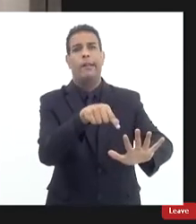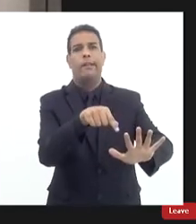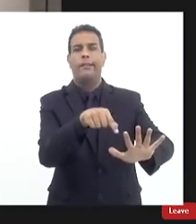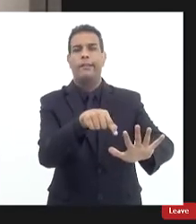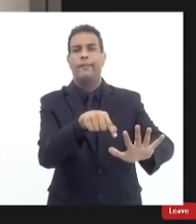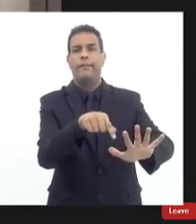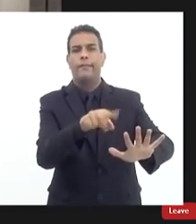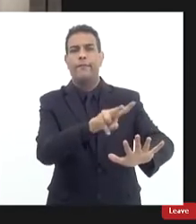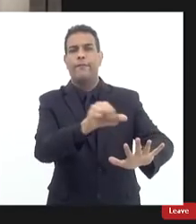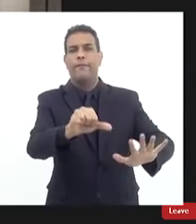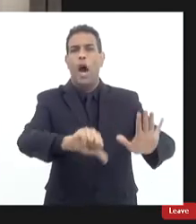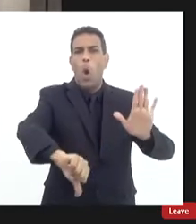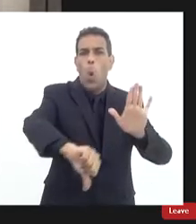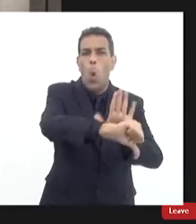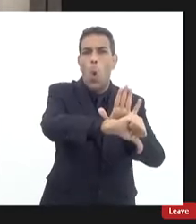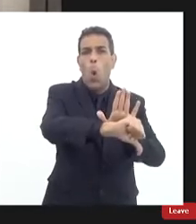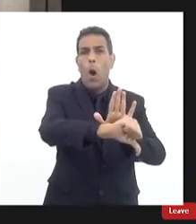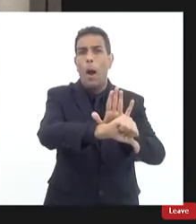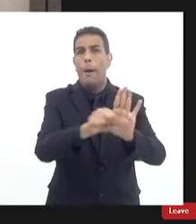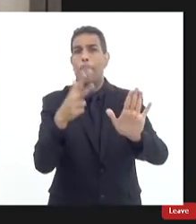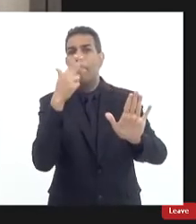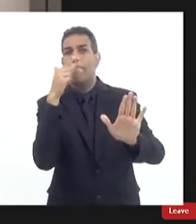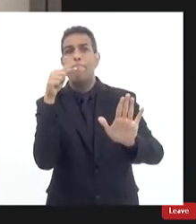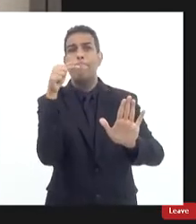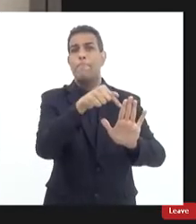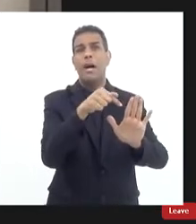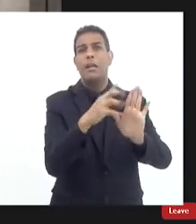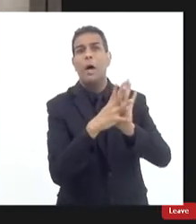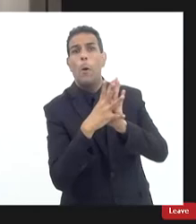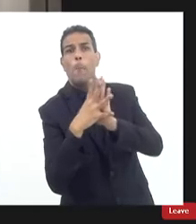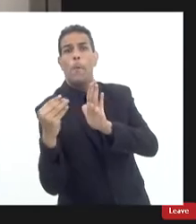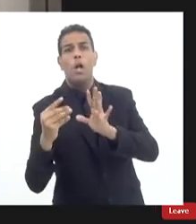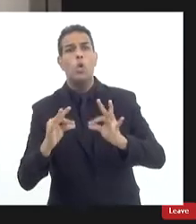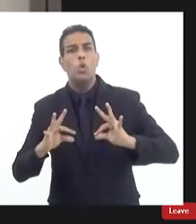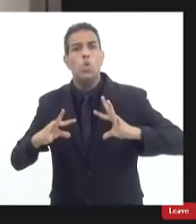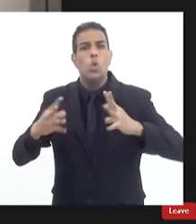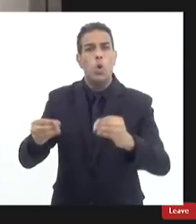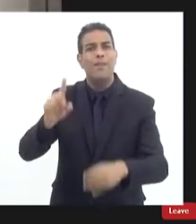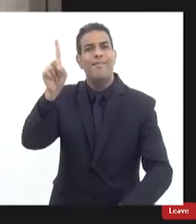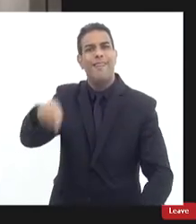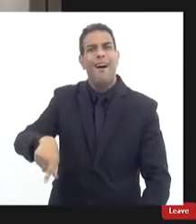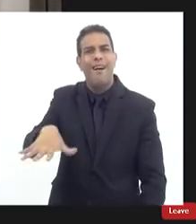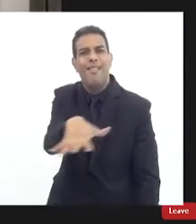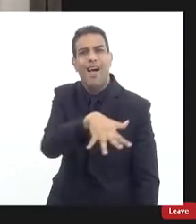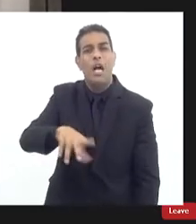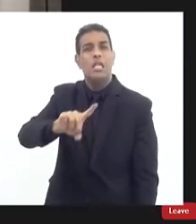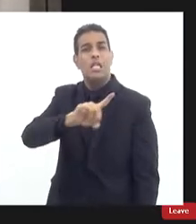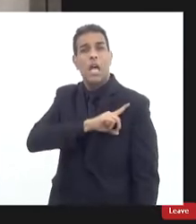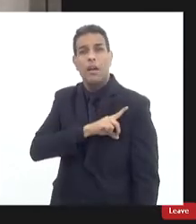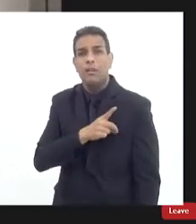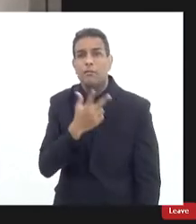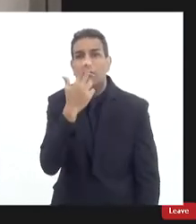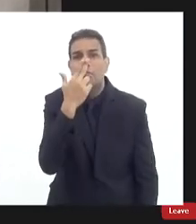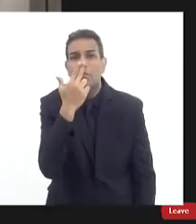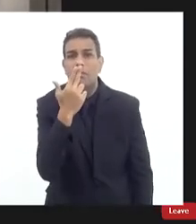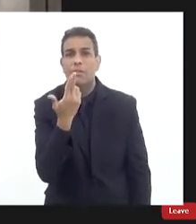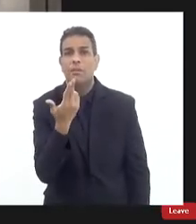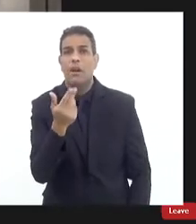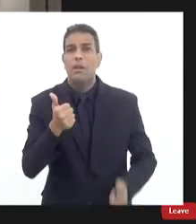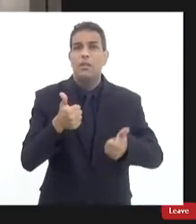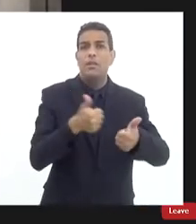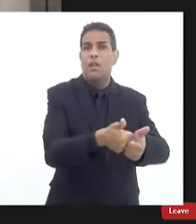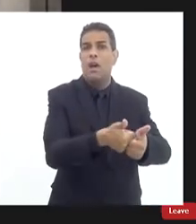pessoas e nós passamos a agir de acordo com aquele mal daquelas 3 4 5 pessoas por quê? porque a gente